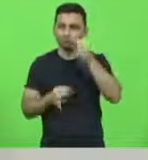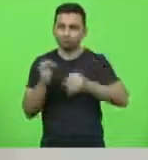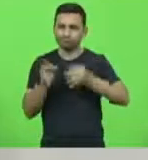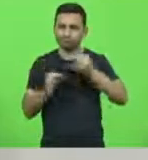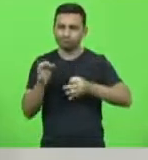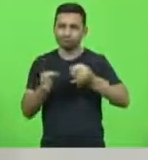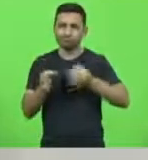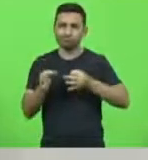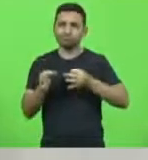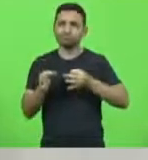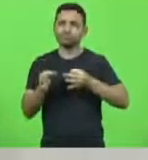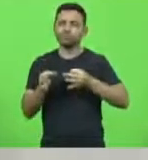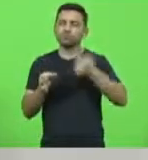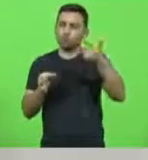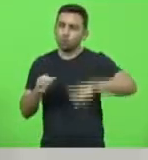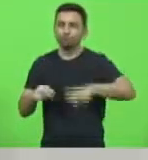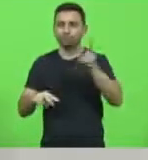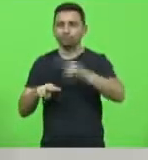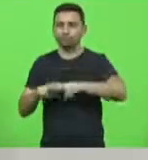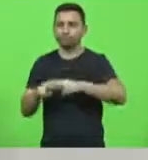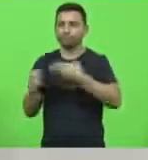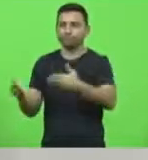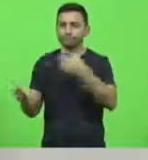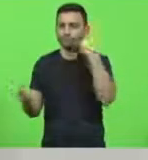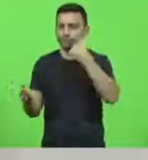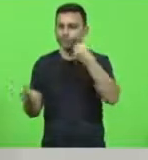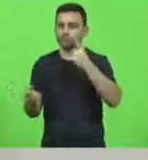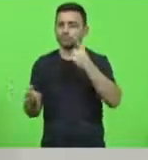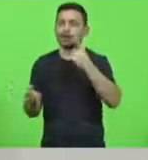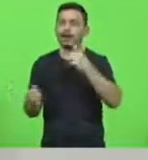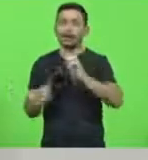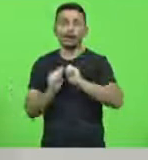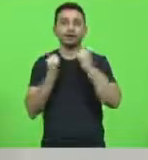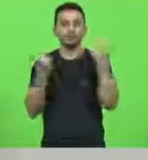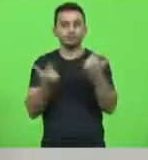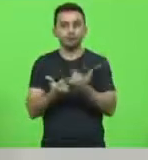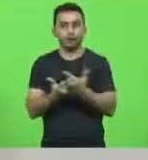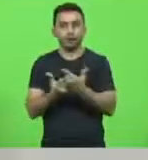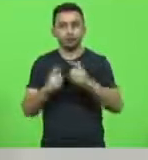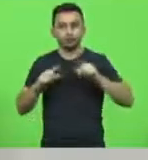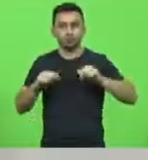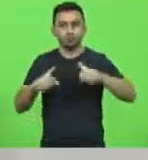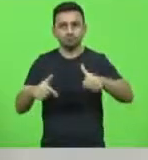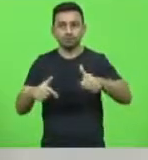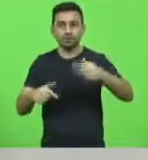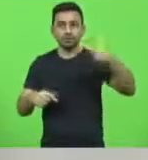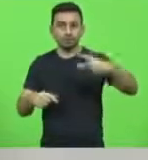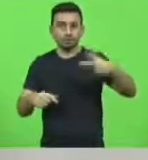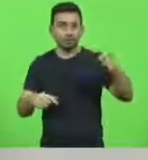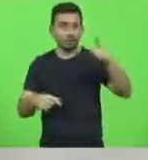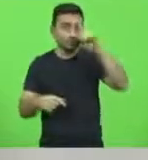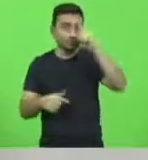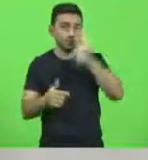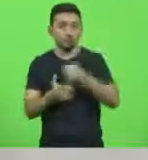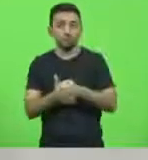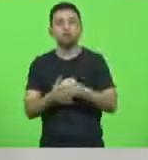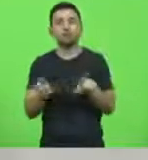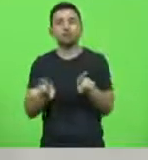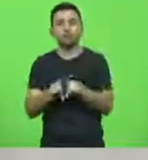uma nova prisão ao deputado e a Assembleia tentou demonstrar que esta segunda decisão também